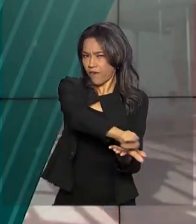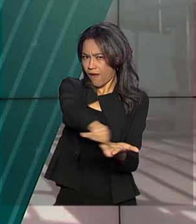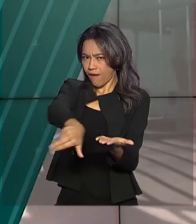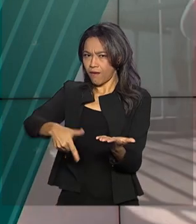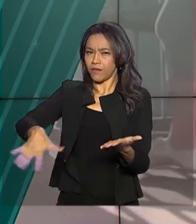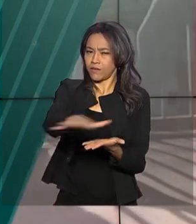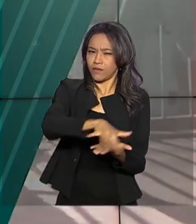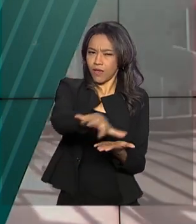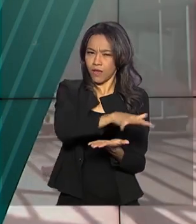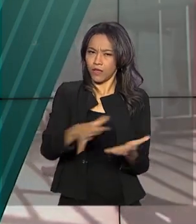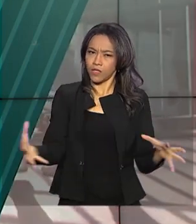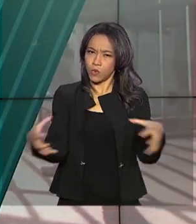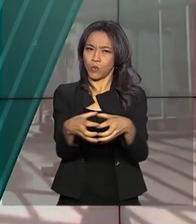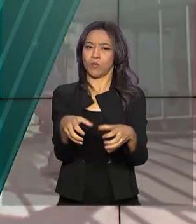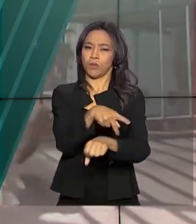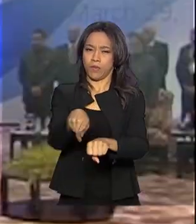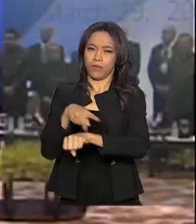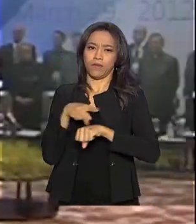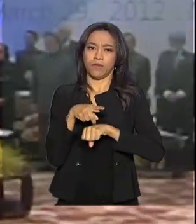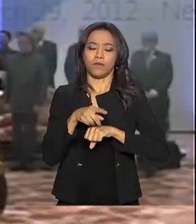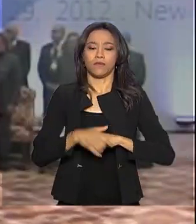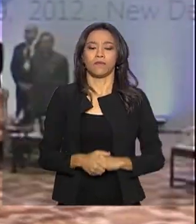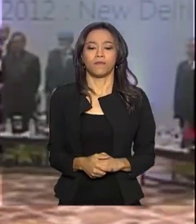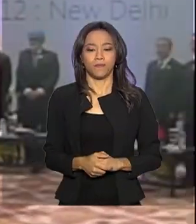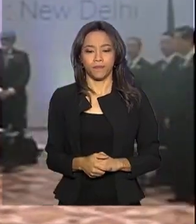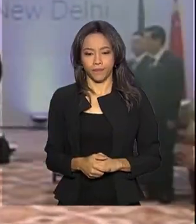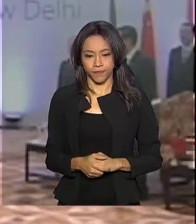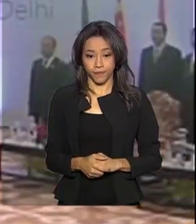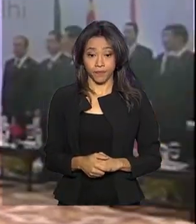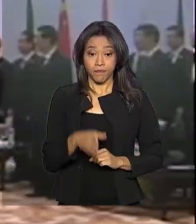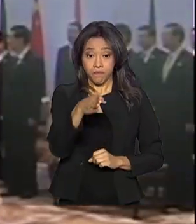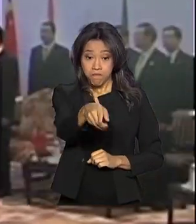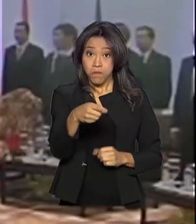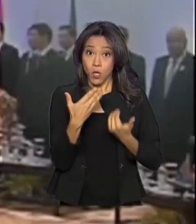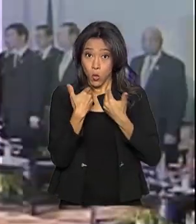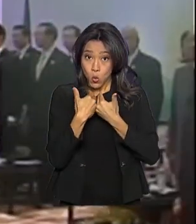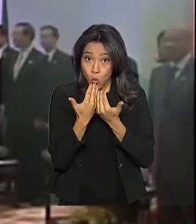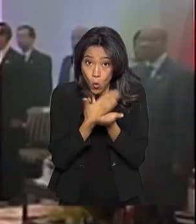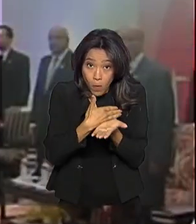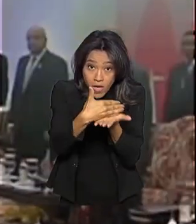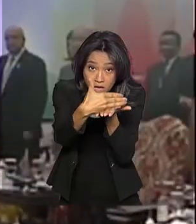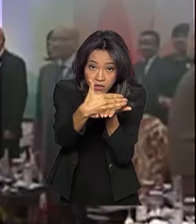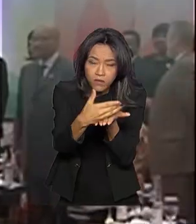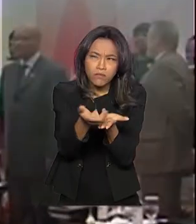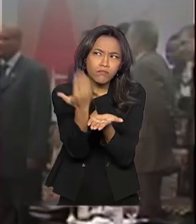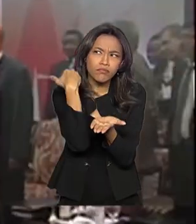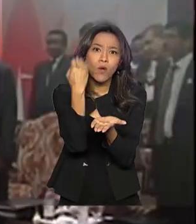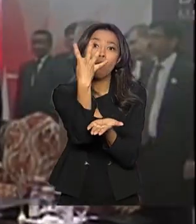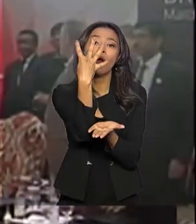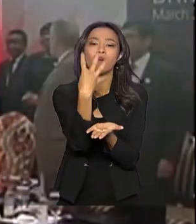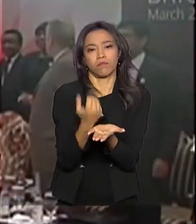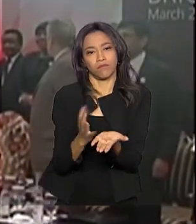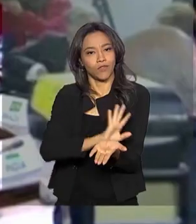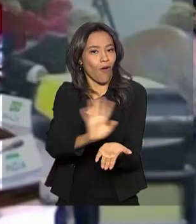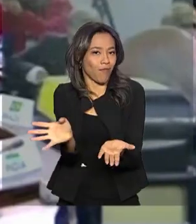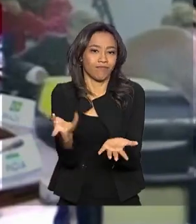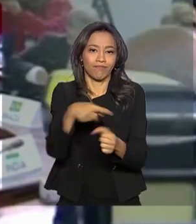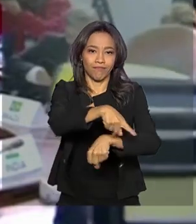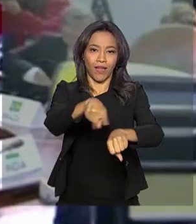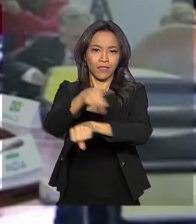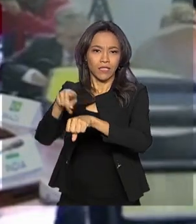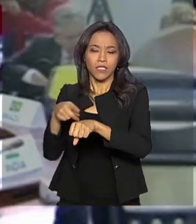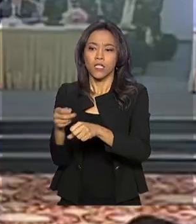áreas entre os países membros. No começo, eram apenas quatro países emergentes buscando força